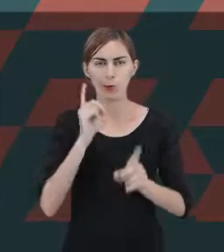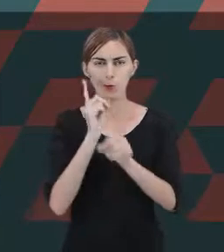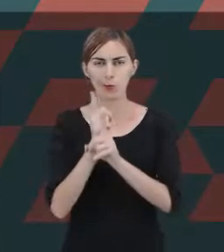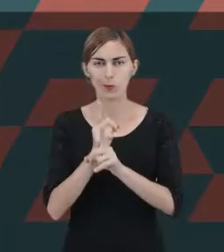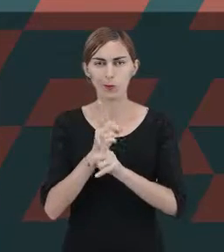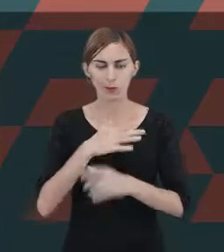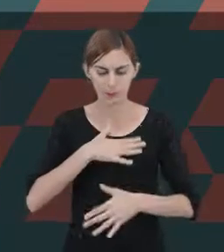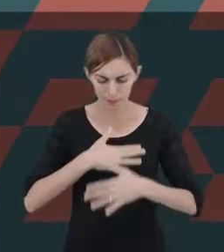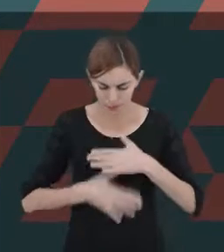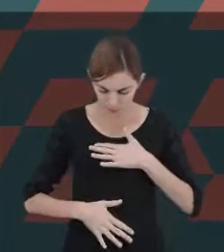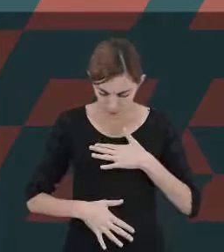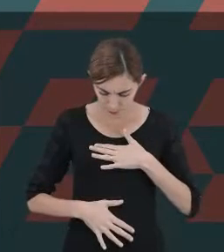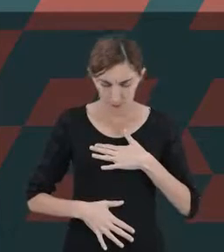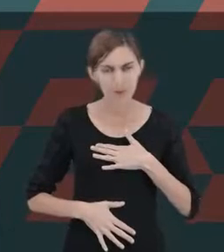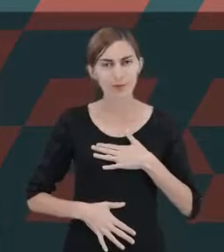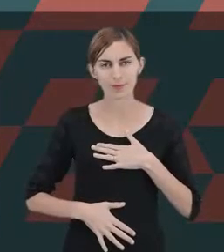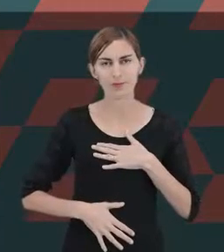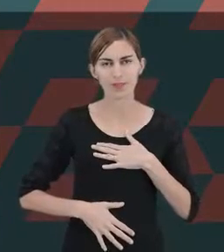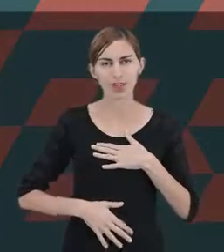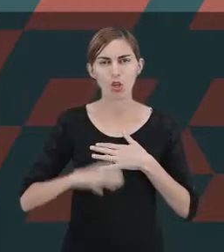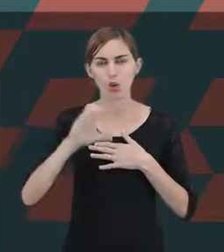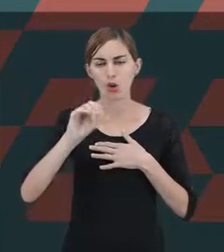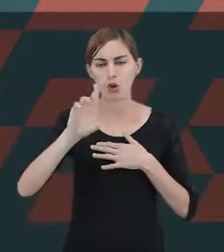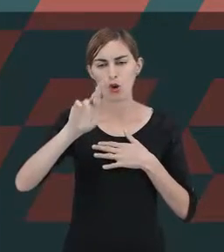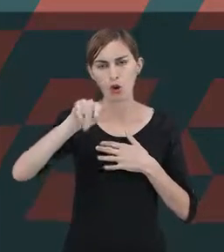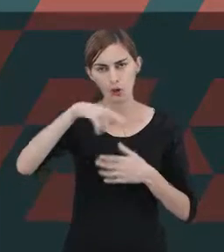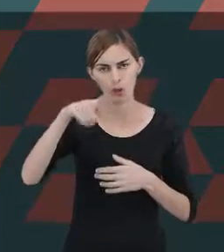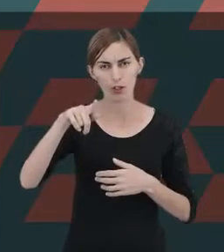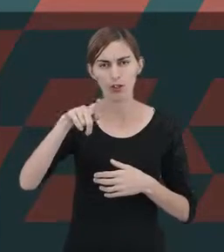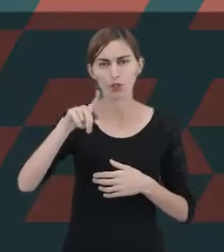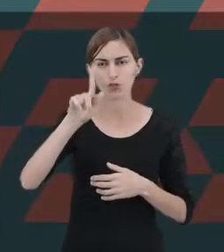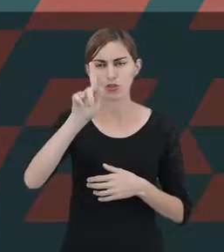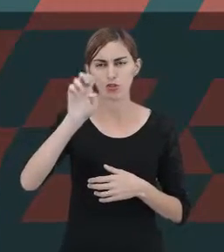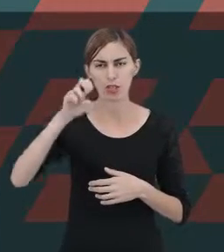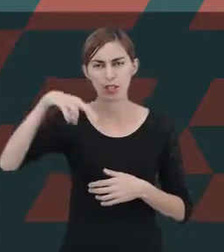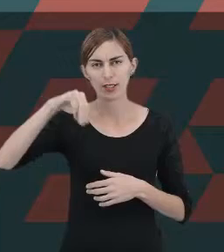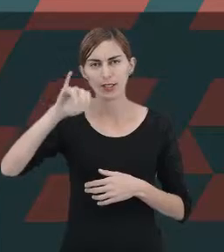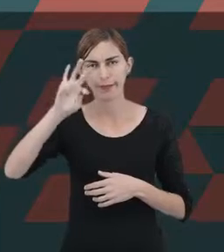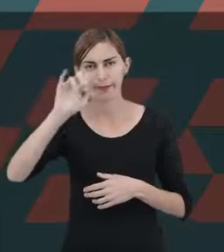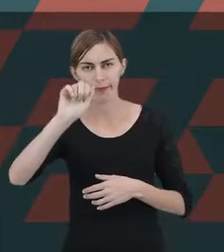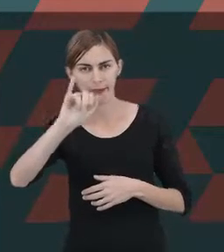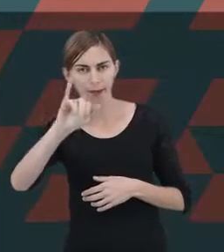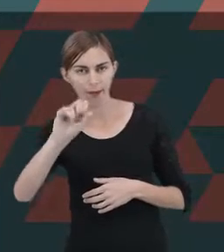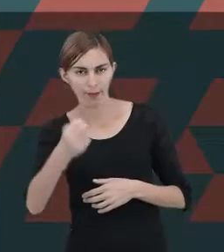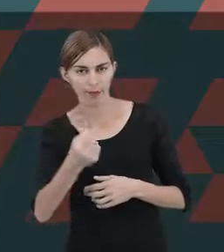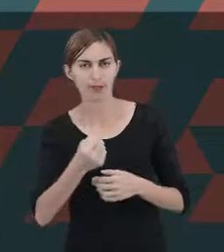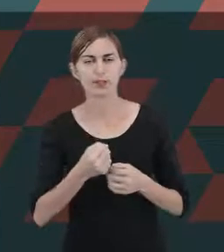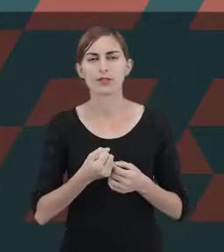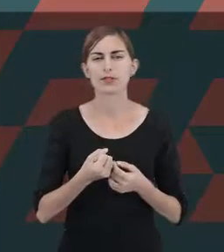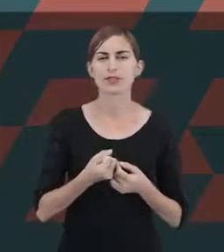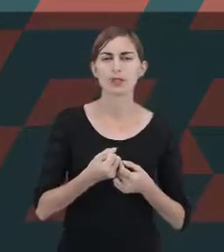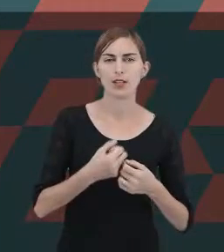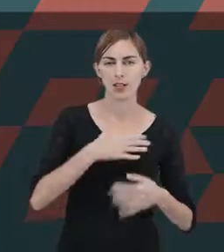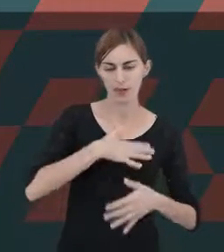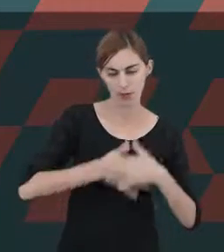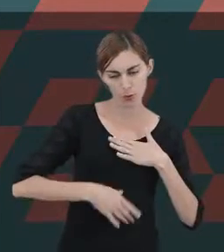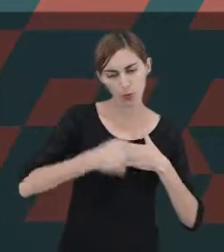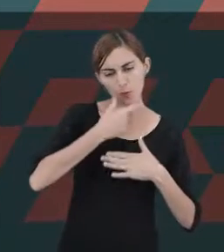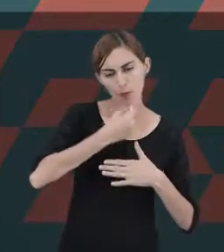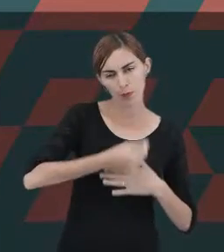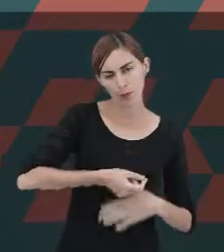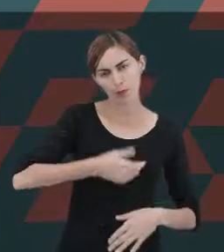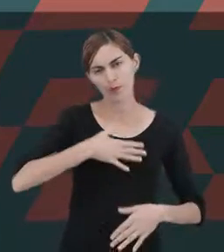E aí, a identificação desses órgãos genitais do que seria corpo feminino e corpo